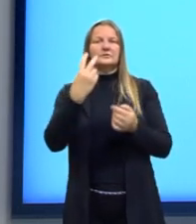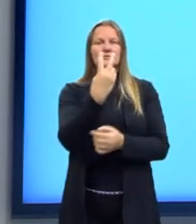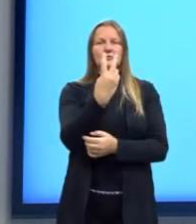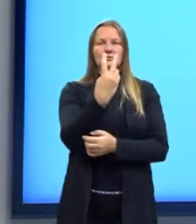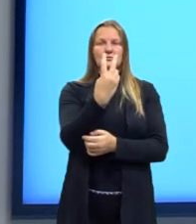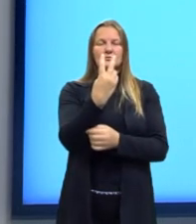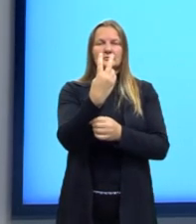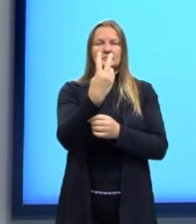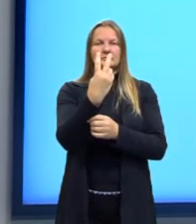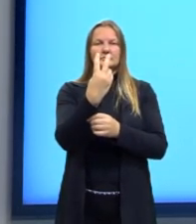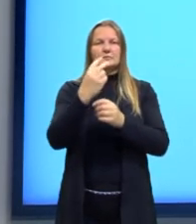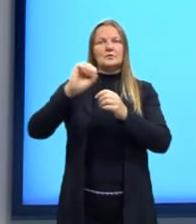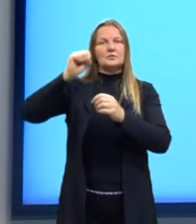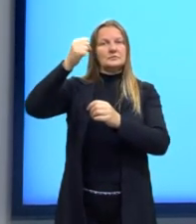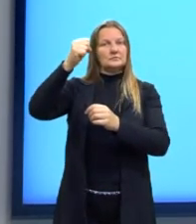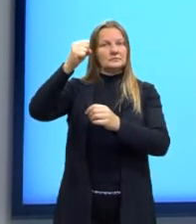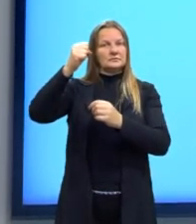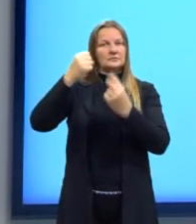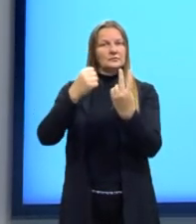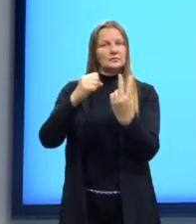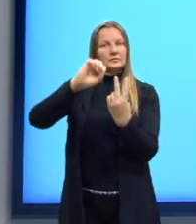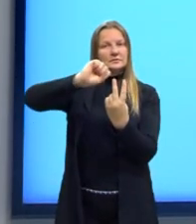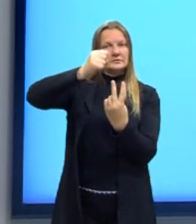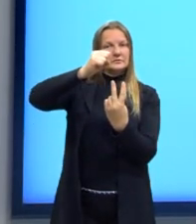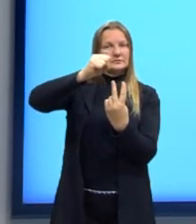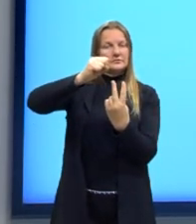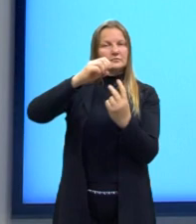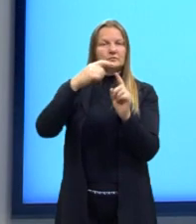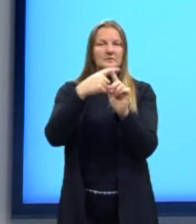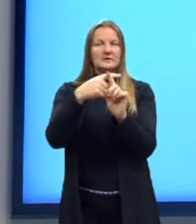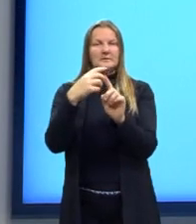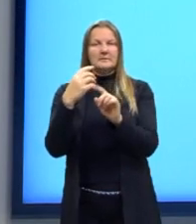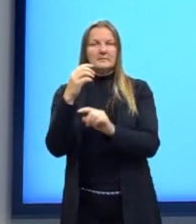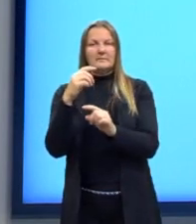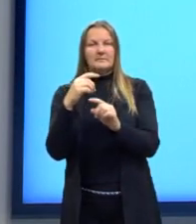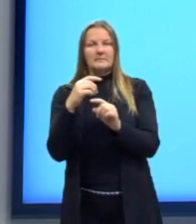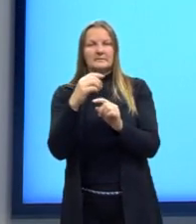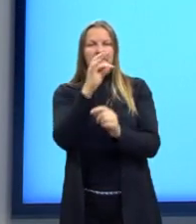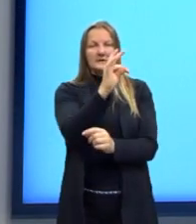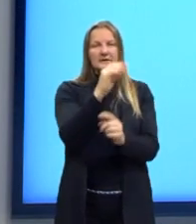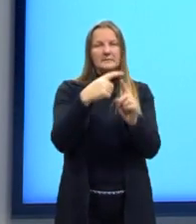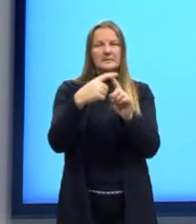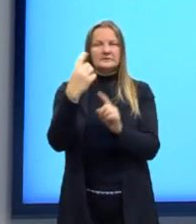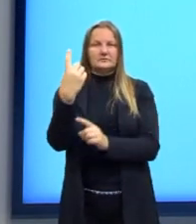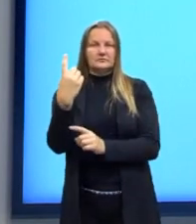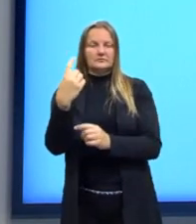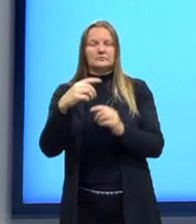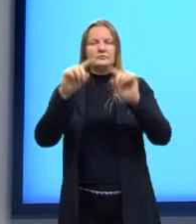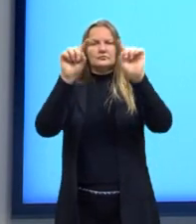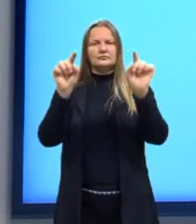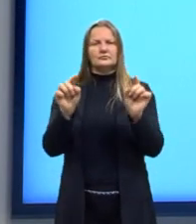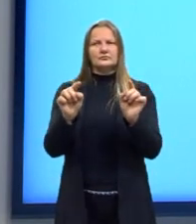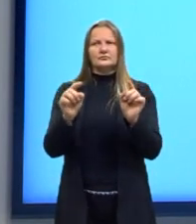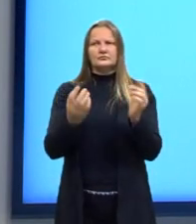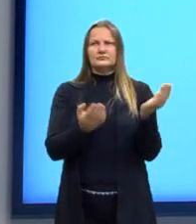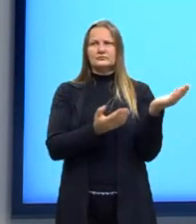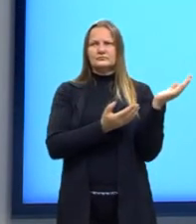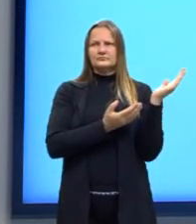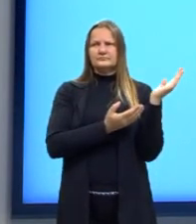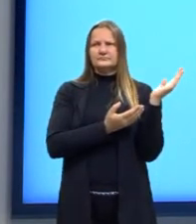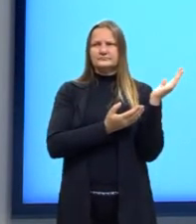elevado a 8 é igual a T mais 1. A nossa potência 2 elevado a 8